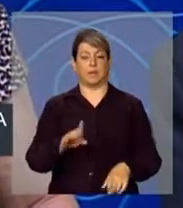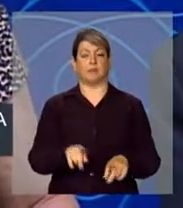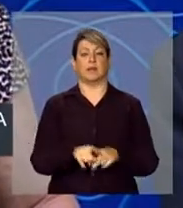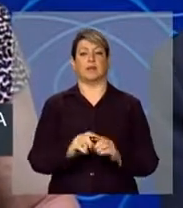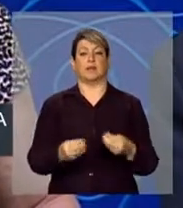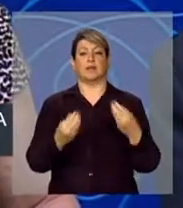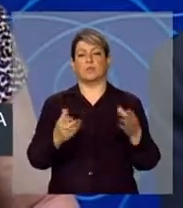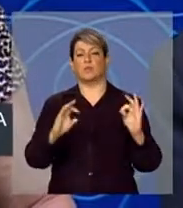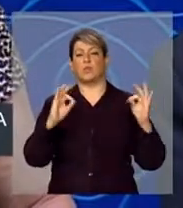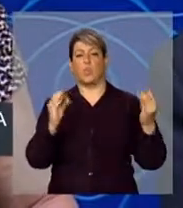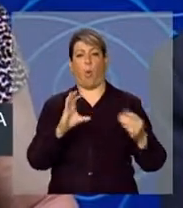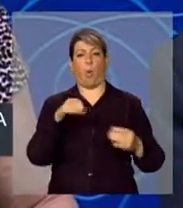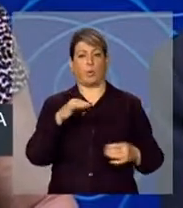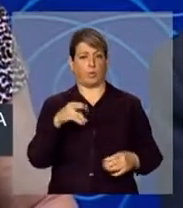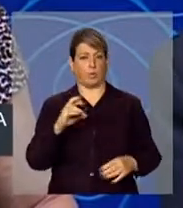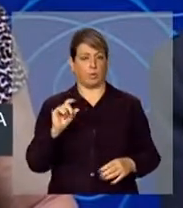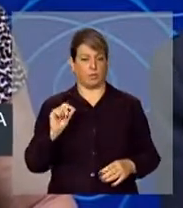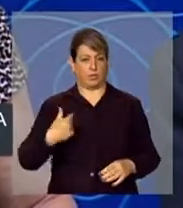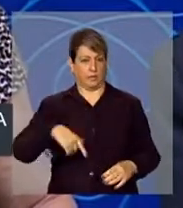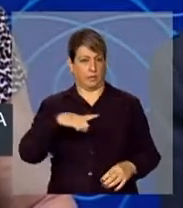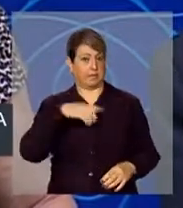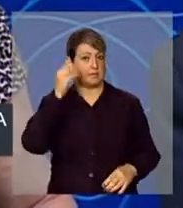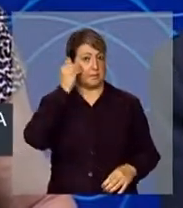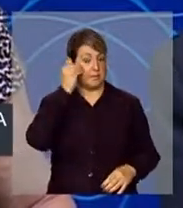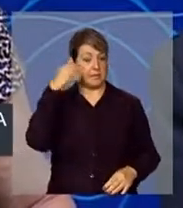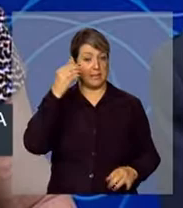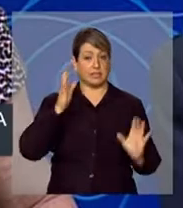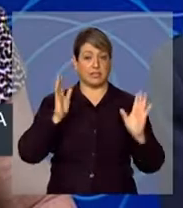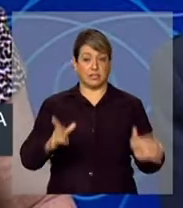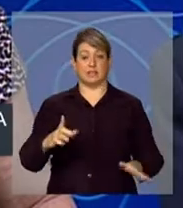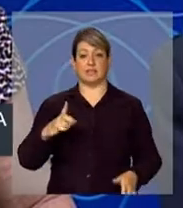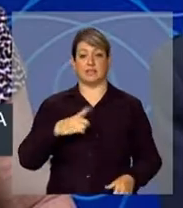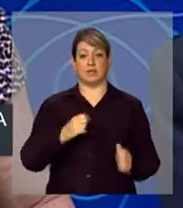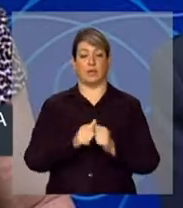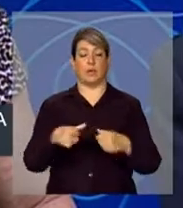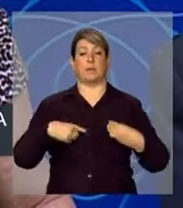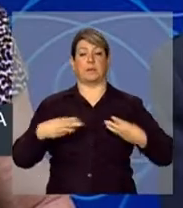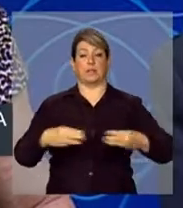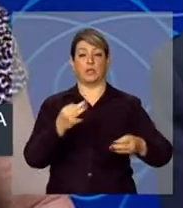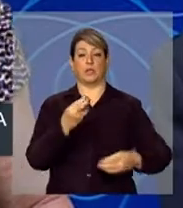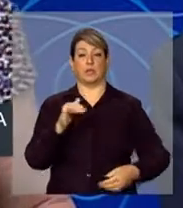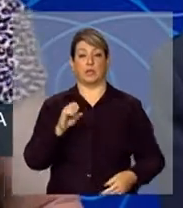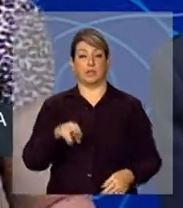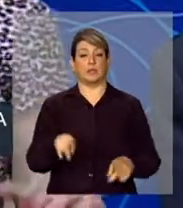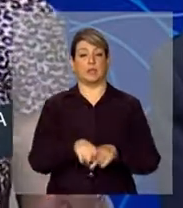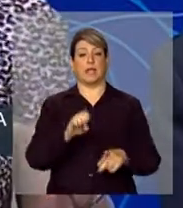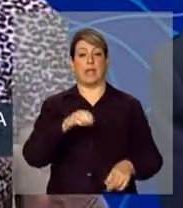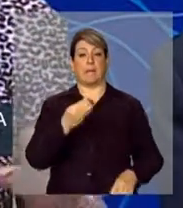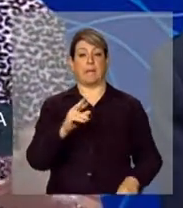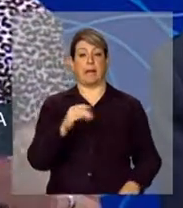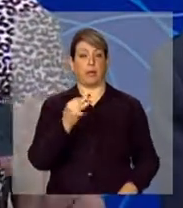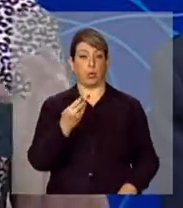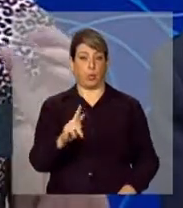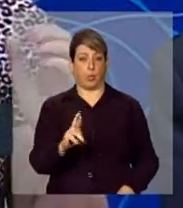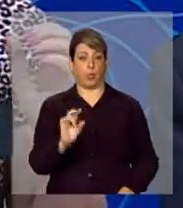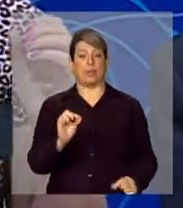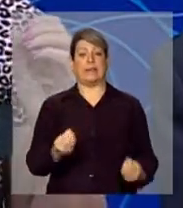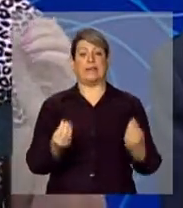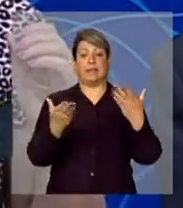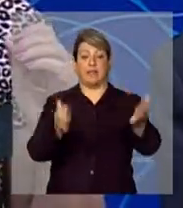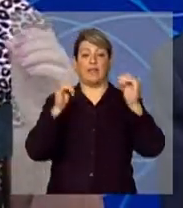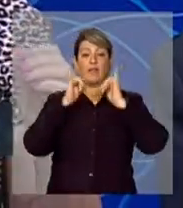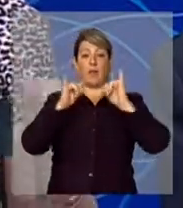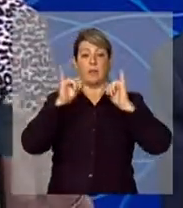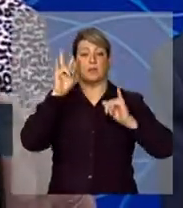inclusive com experiências já tidas no Ministério do Turismo, com a própria Inveratur, de fornecer as informações